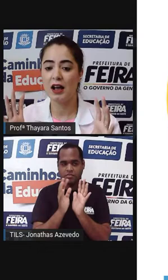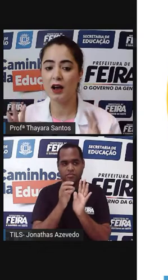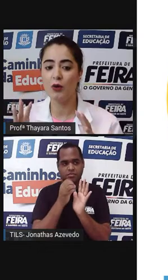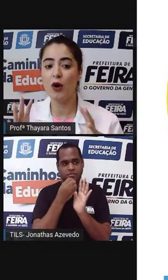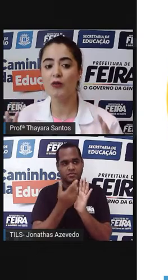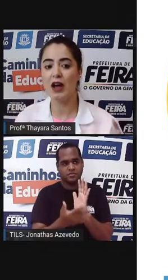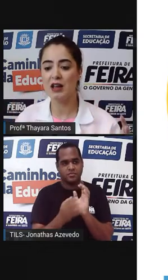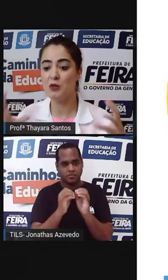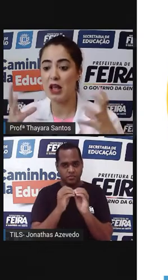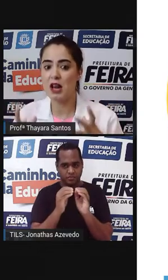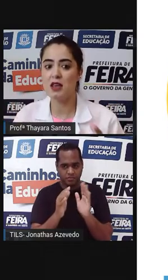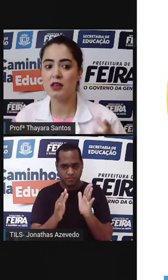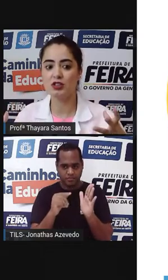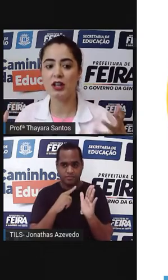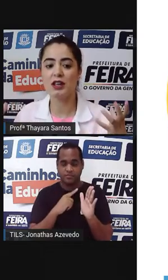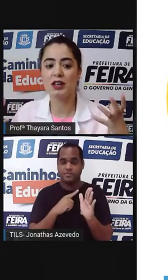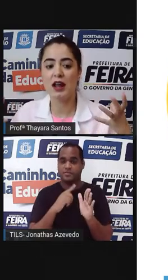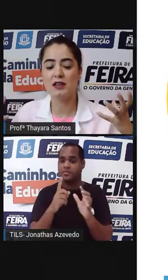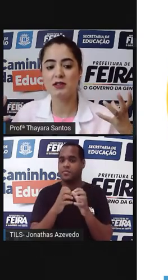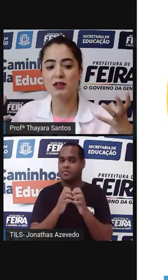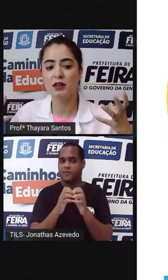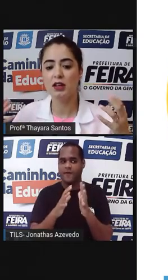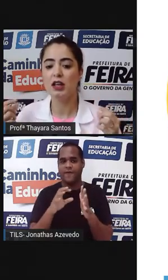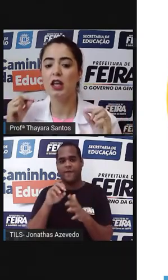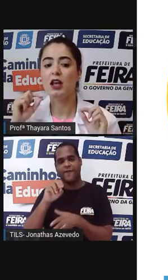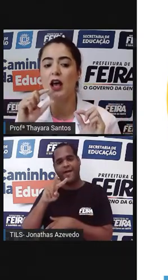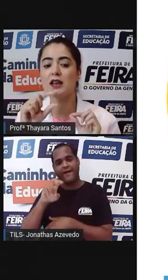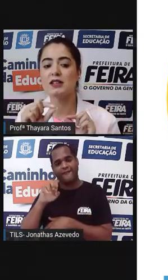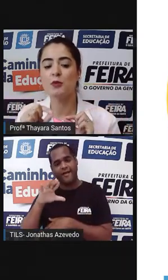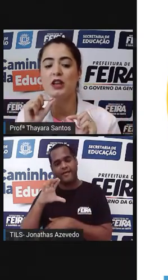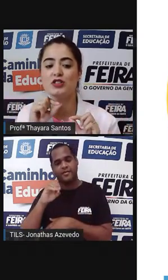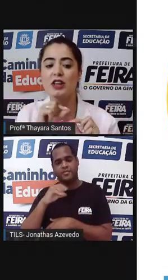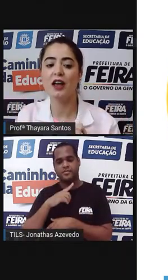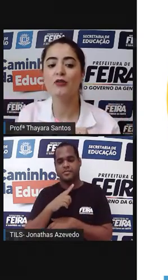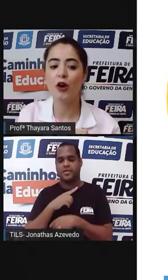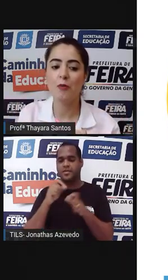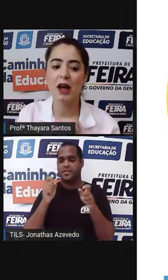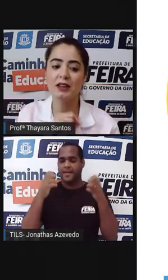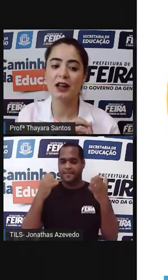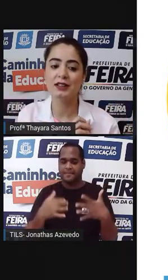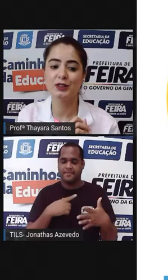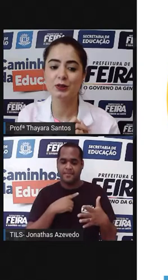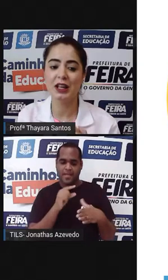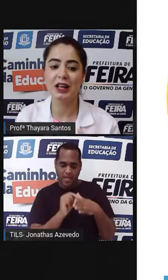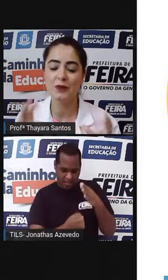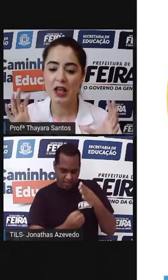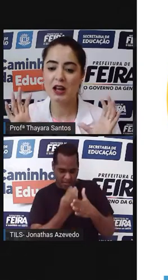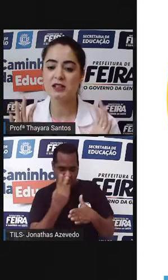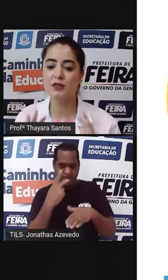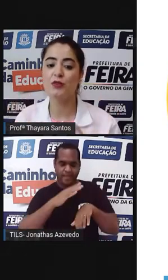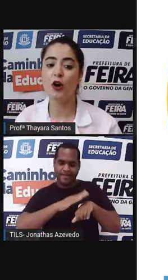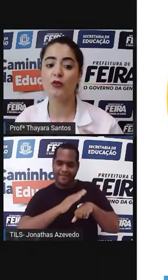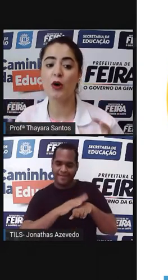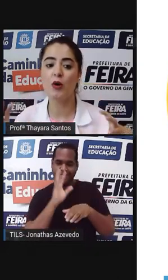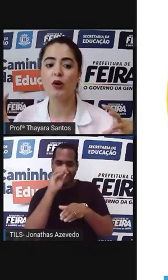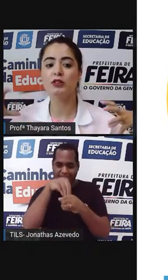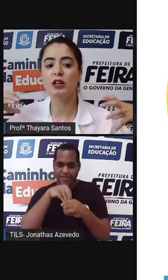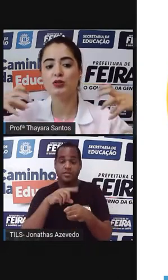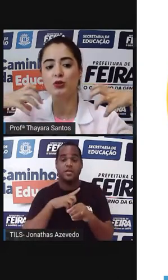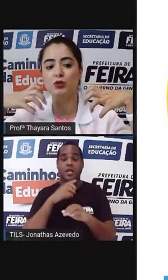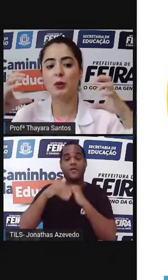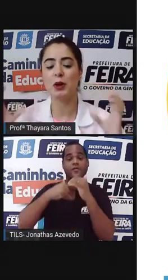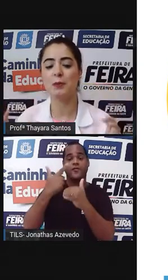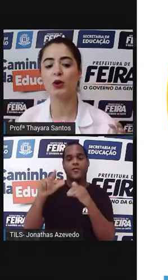o ovário ele inche, ele cresce e a semente é formada lá dentro dele. Ele desenvolve uma